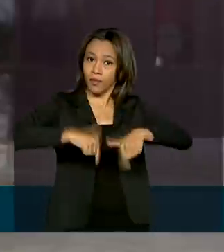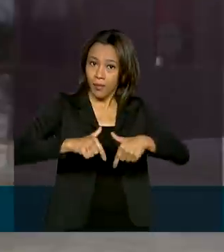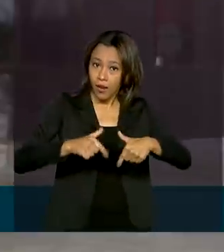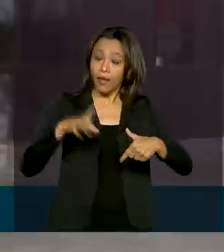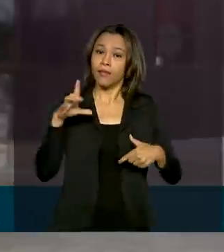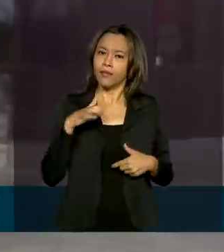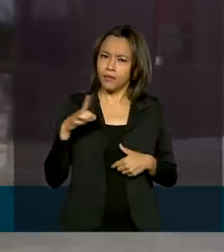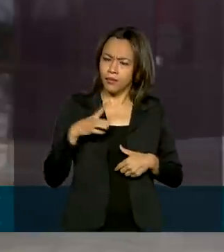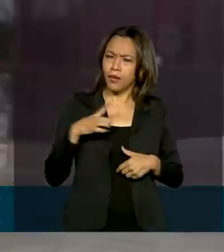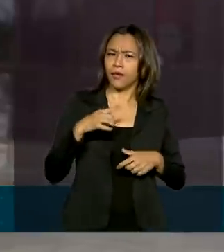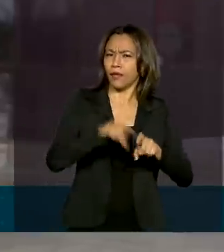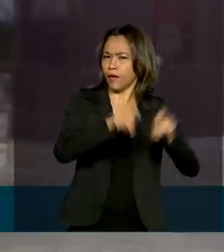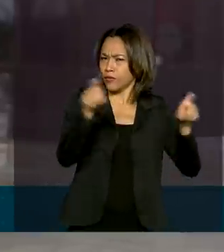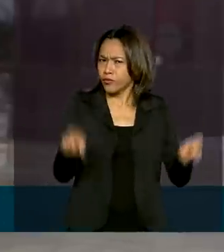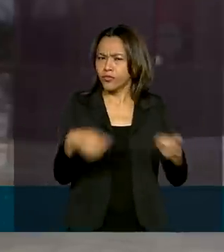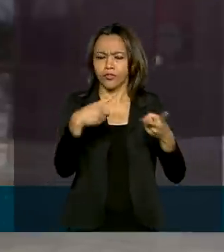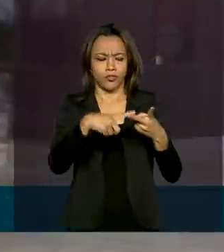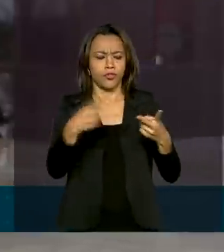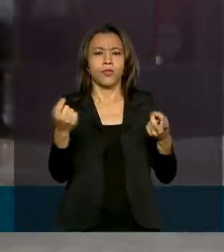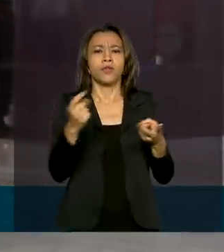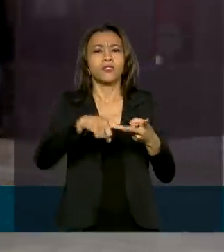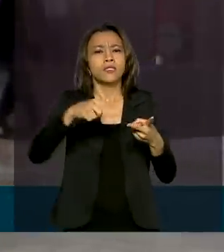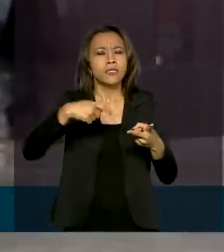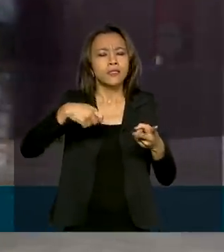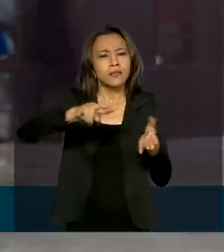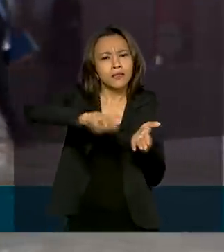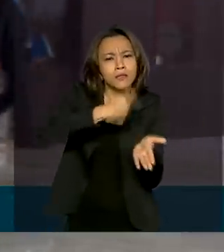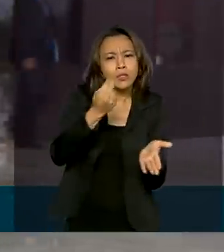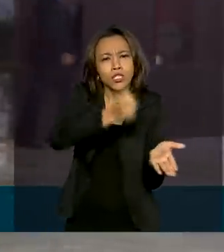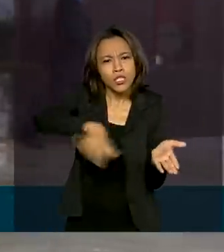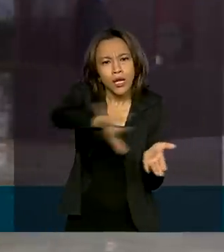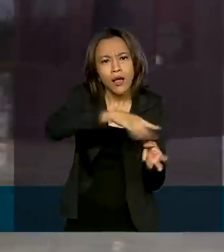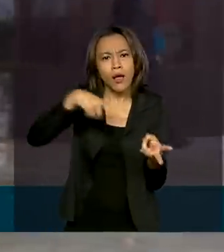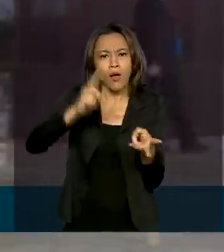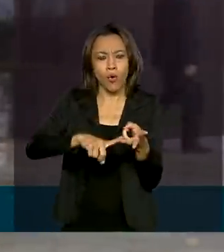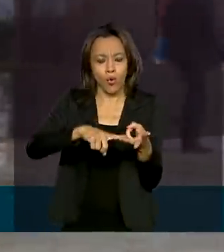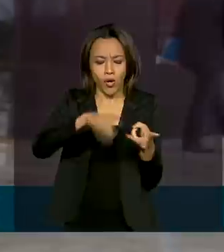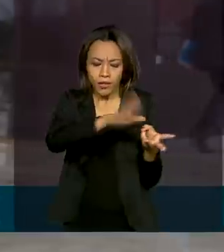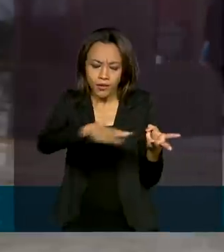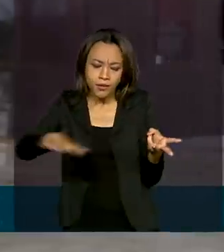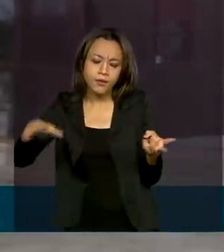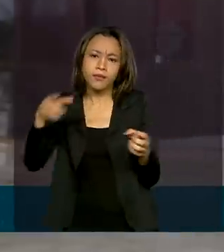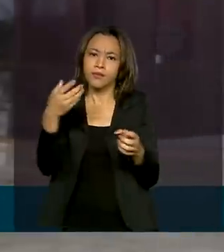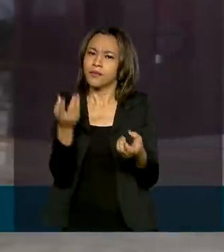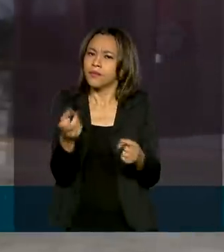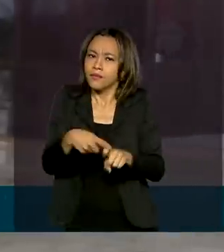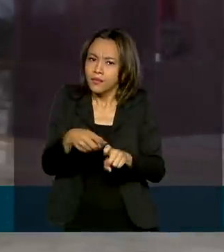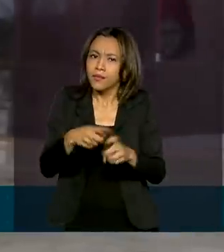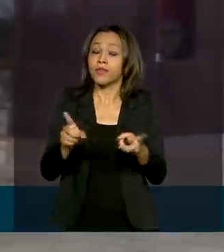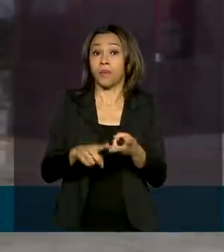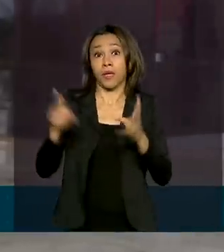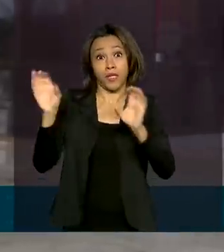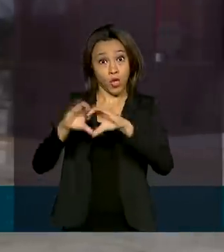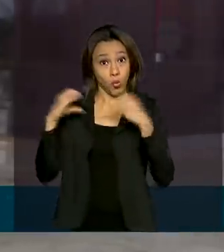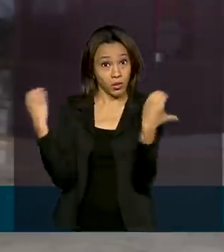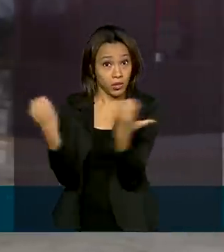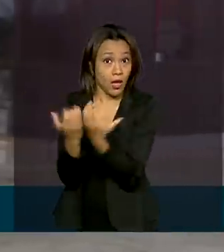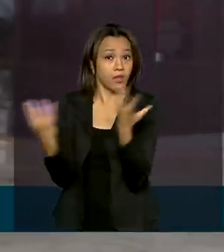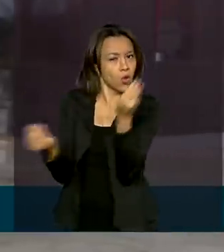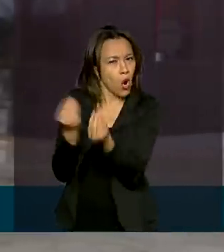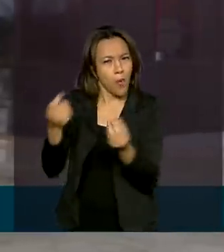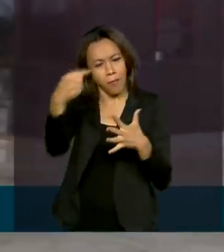e obstetrícia, medicina clínica, cirurgia geral, pediatria e também medicina de família e comunidade. O resultado